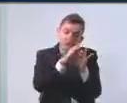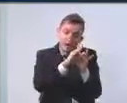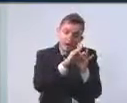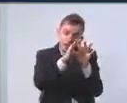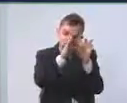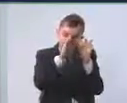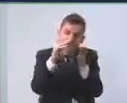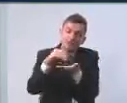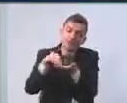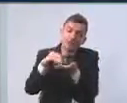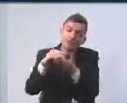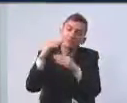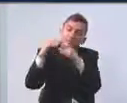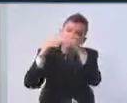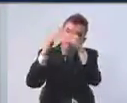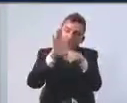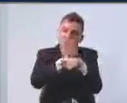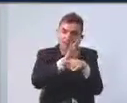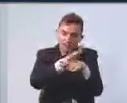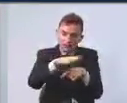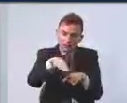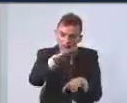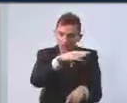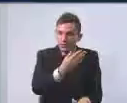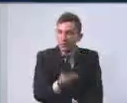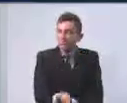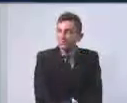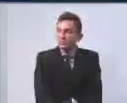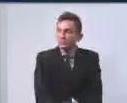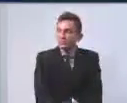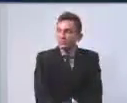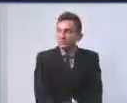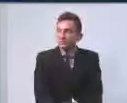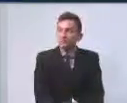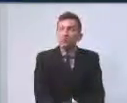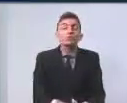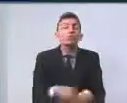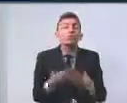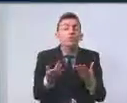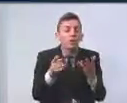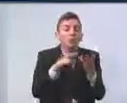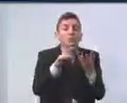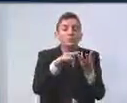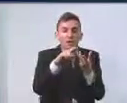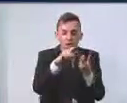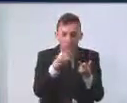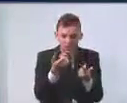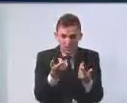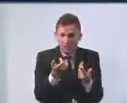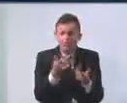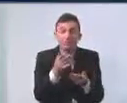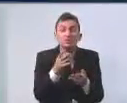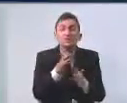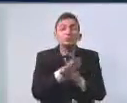de Desenvolvimento e Assistência Social. E quais os critérios não só de